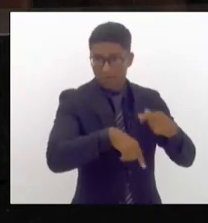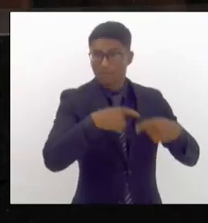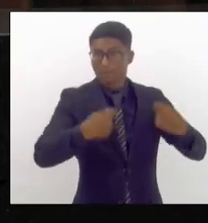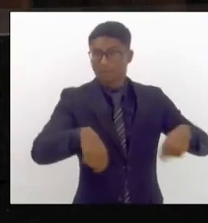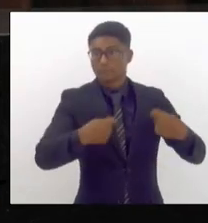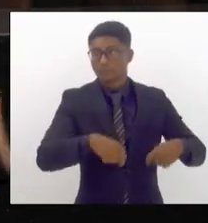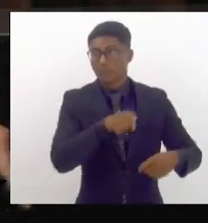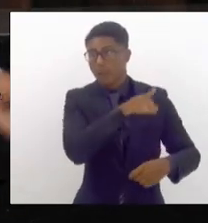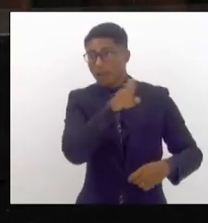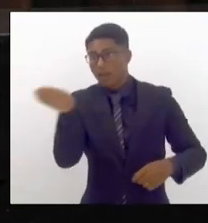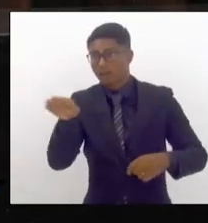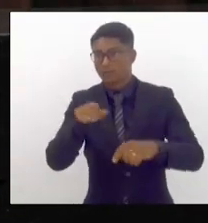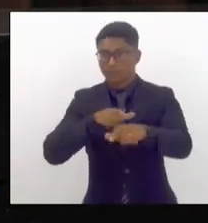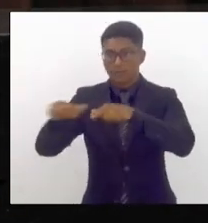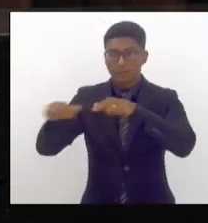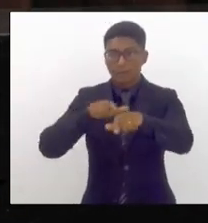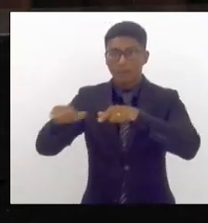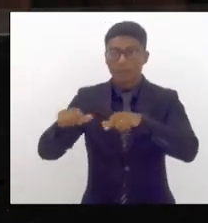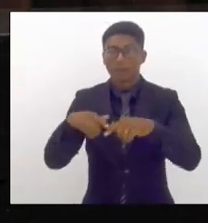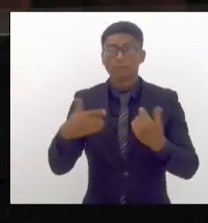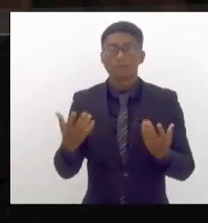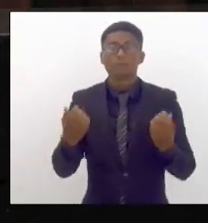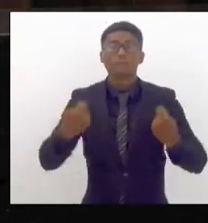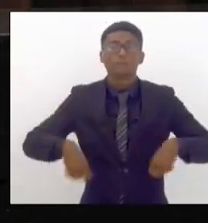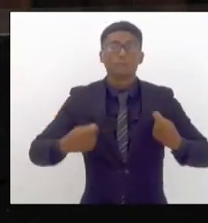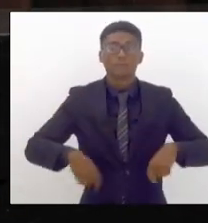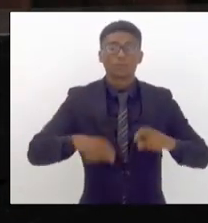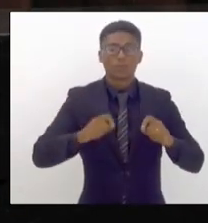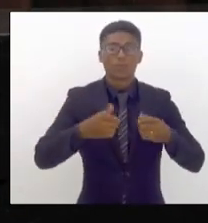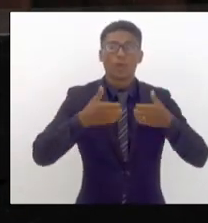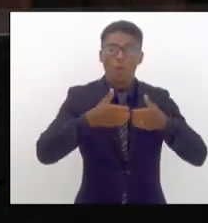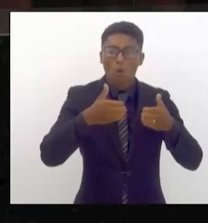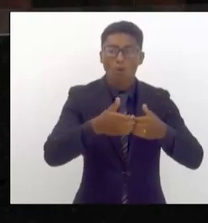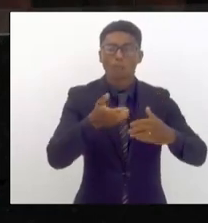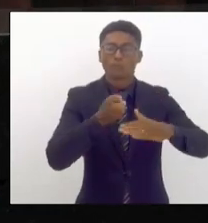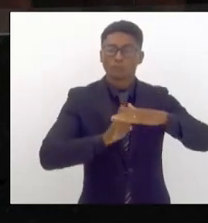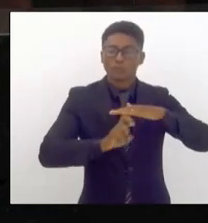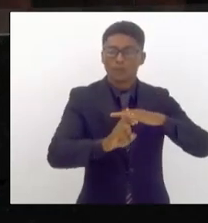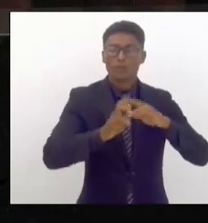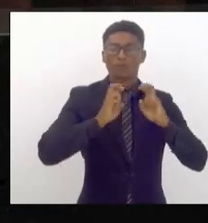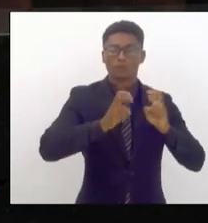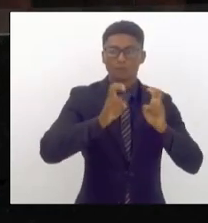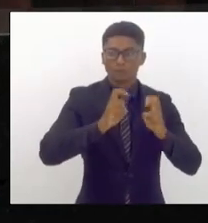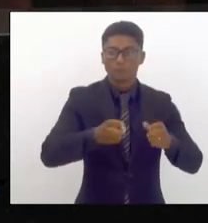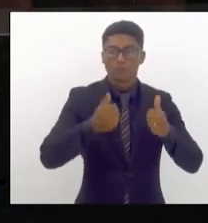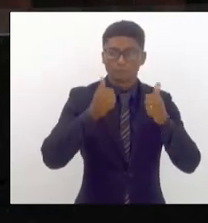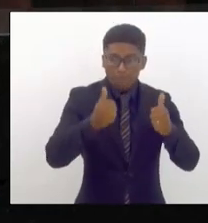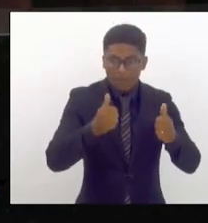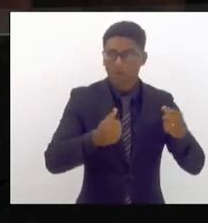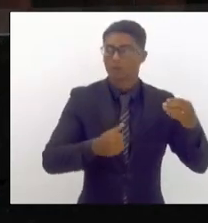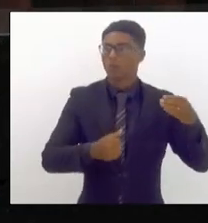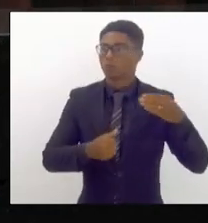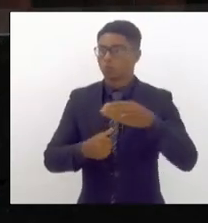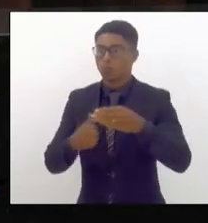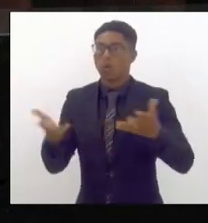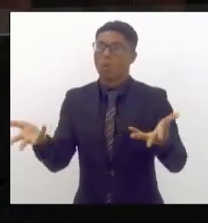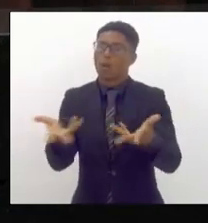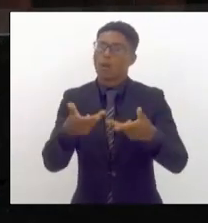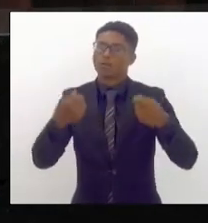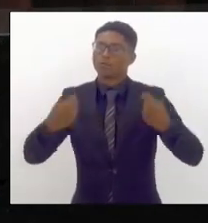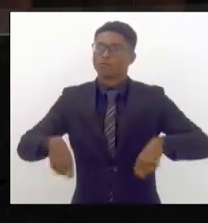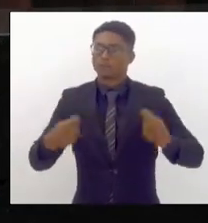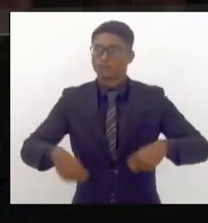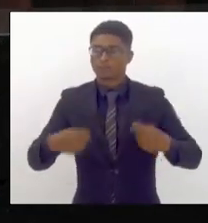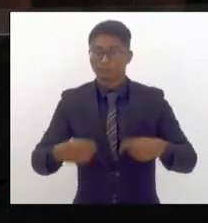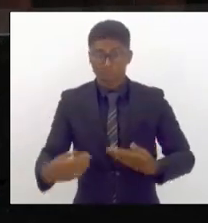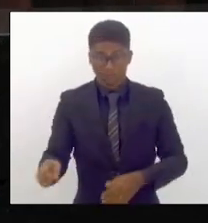dia para botar o sistema de casa ele tem que ter um transporte de qualidade e o transporte de qualidade tem que ser mantido pelo poder